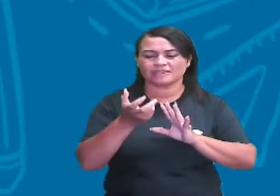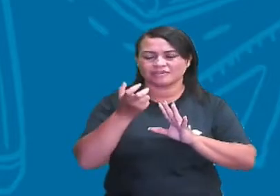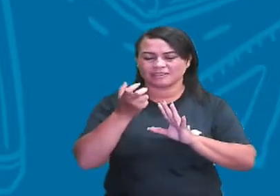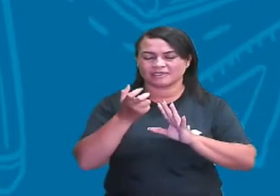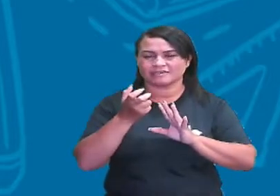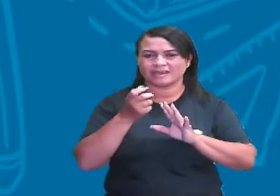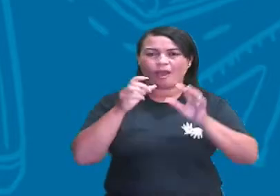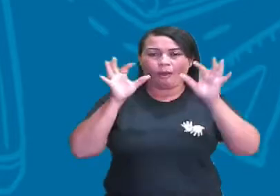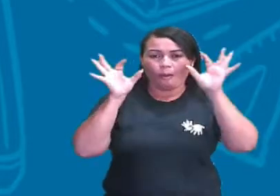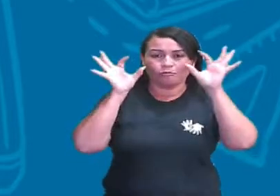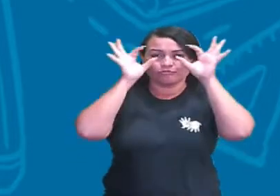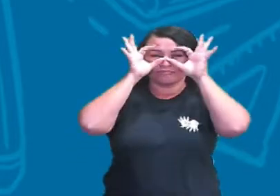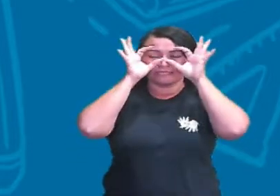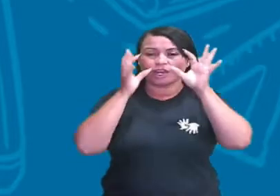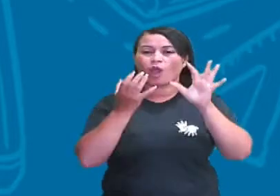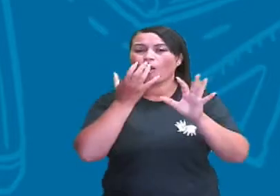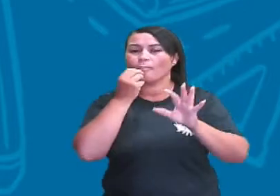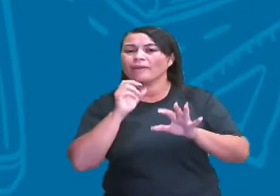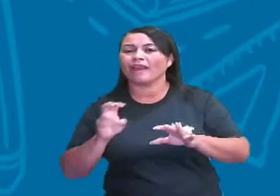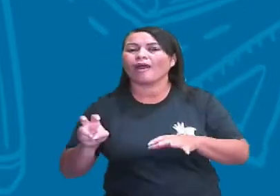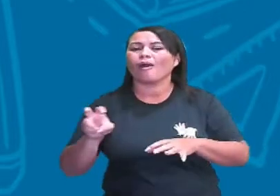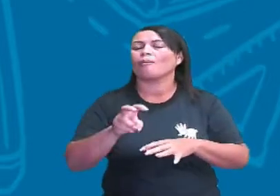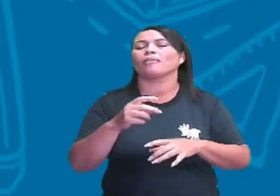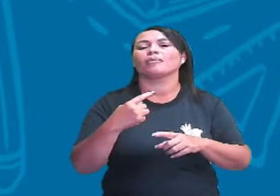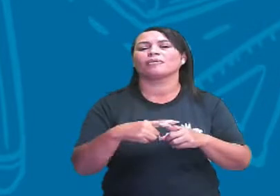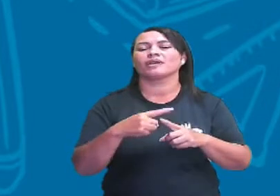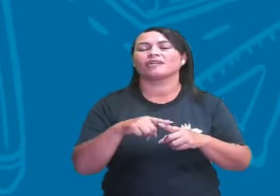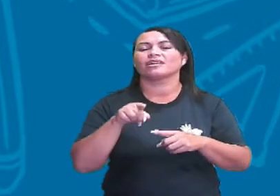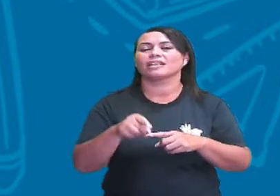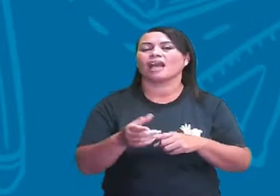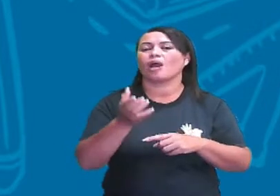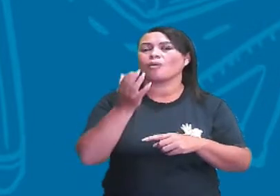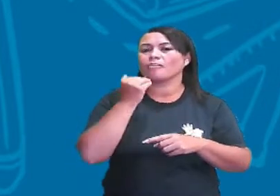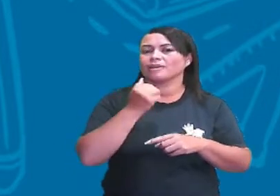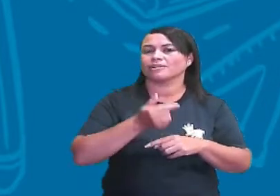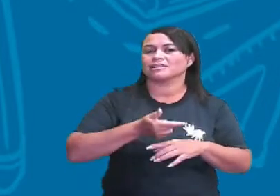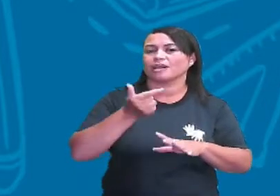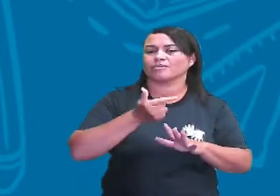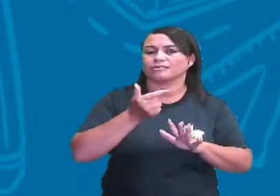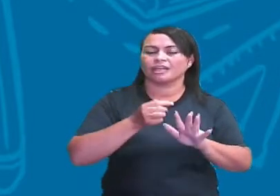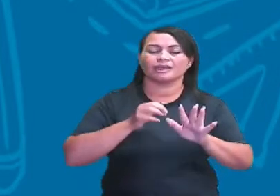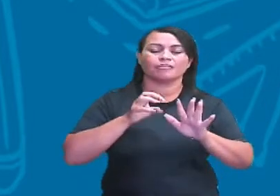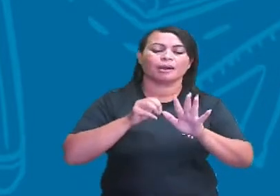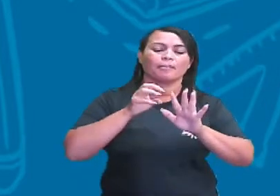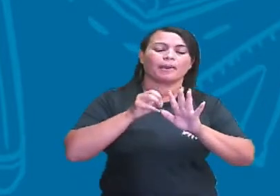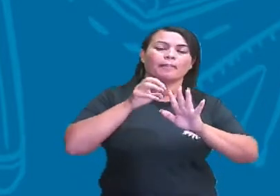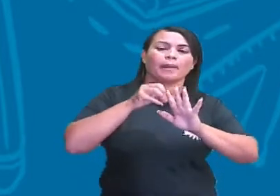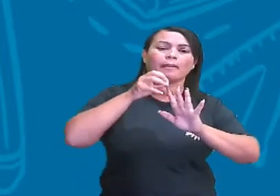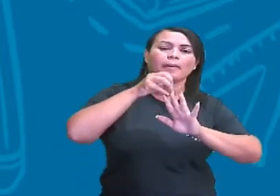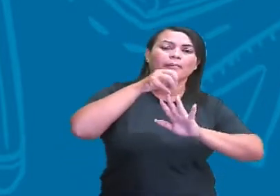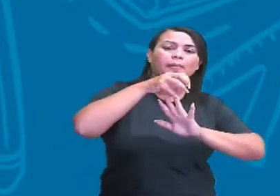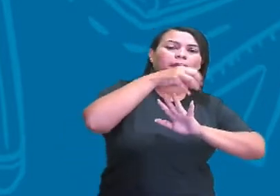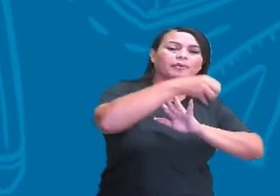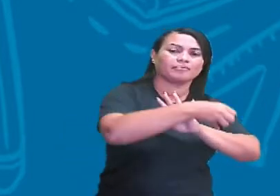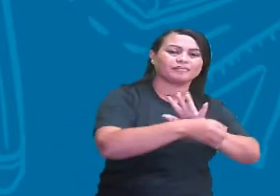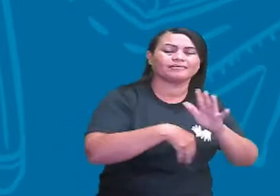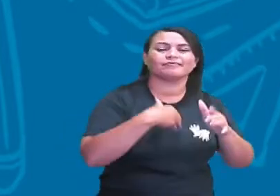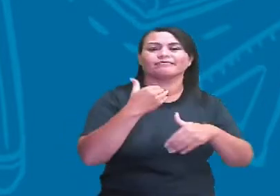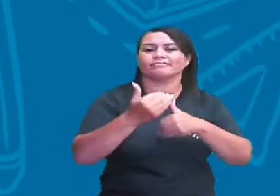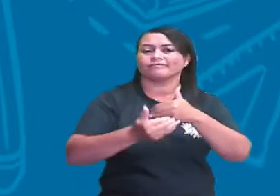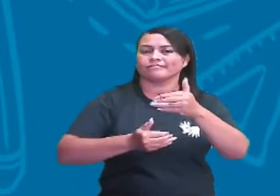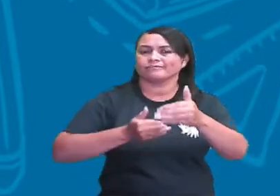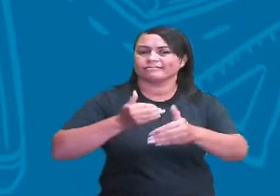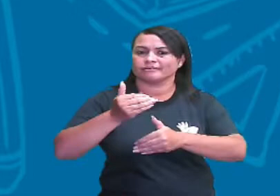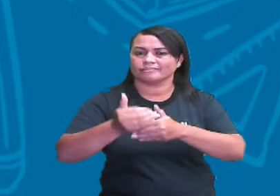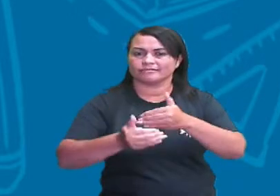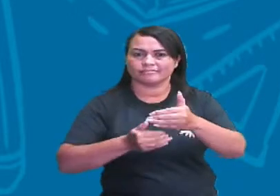terciária, porque ela vai estar se alimentando da consumidora secundária. E assim, consequentemente. E assim segue